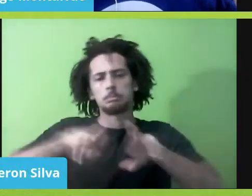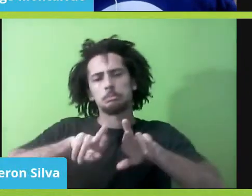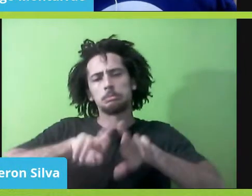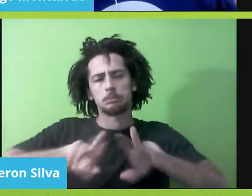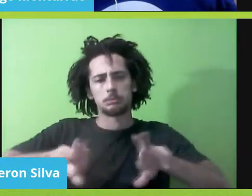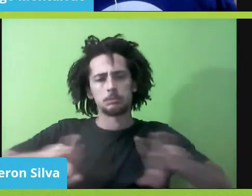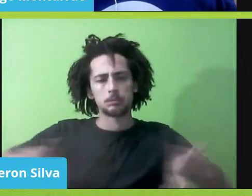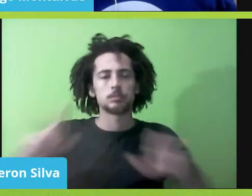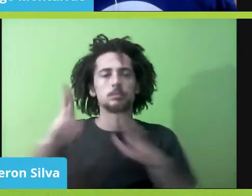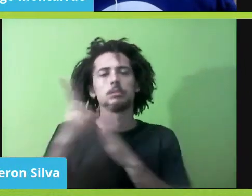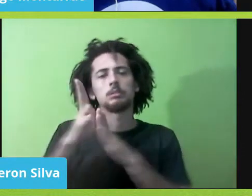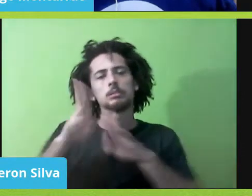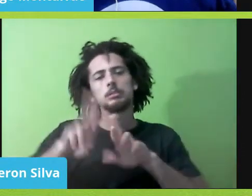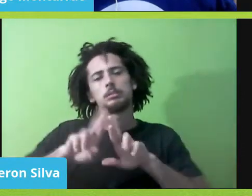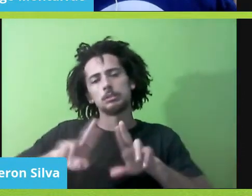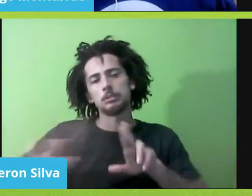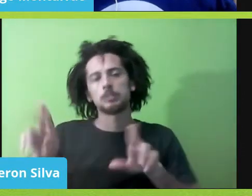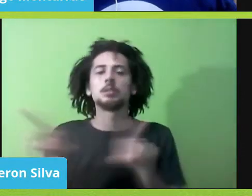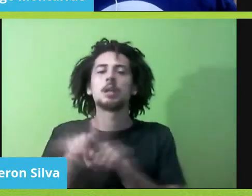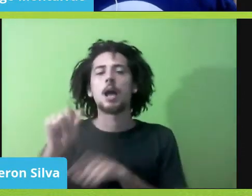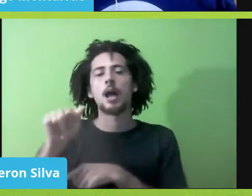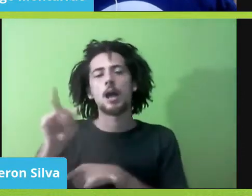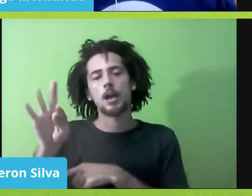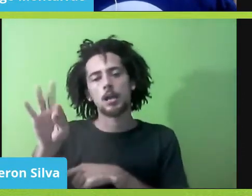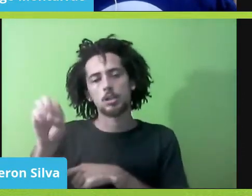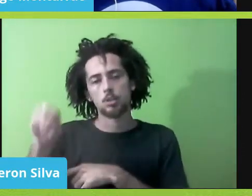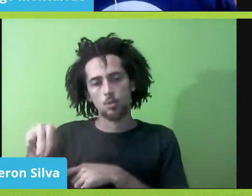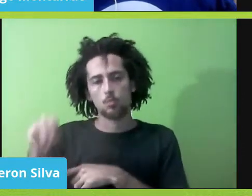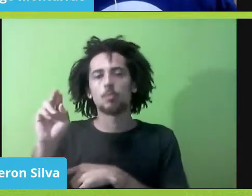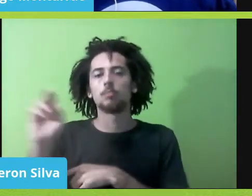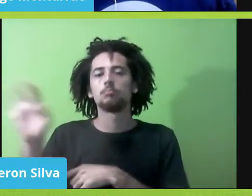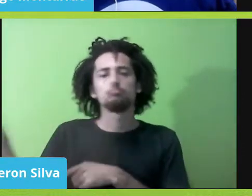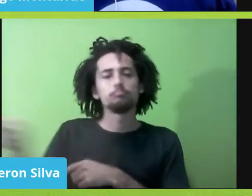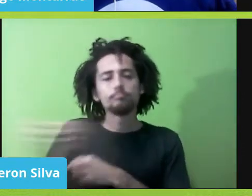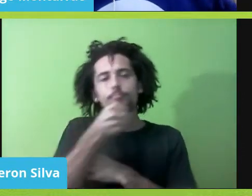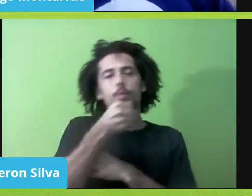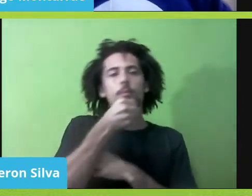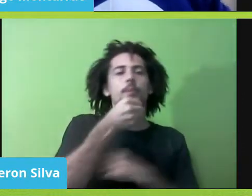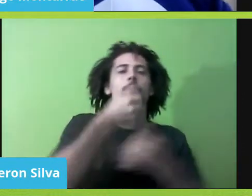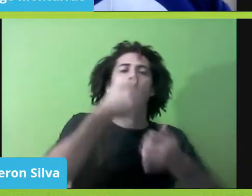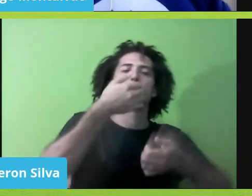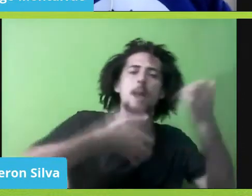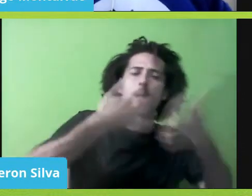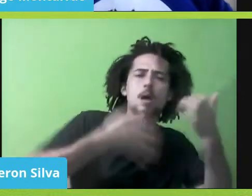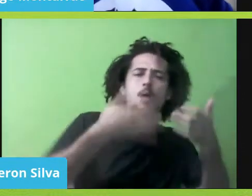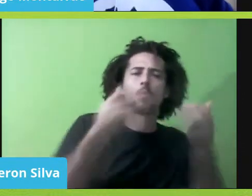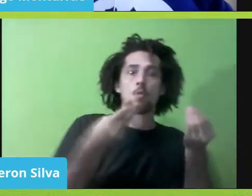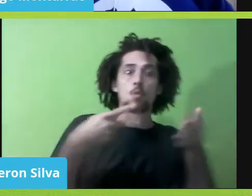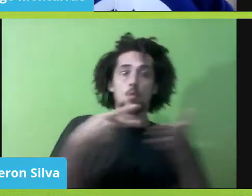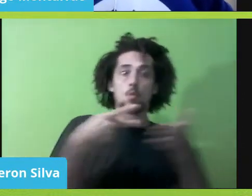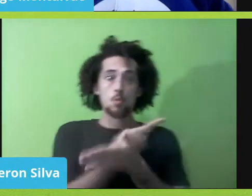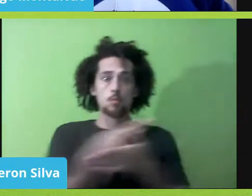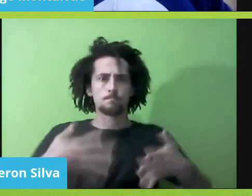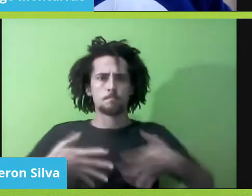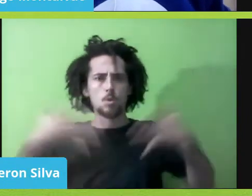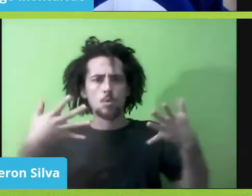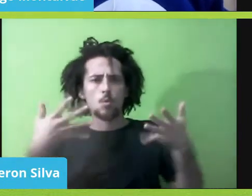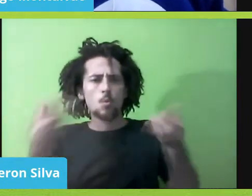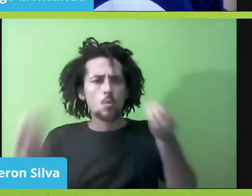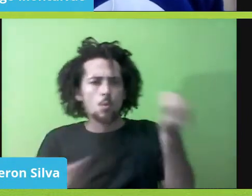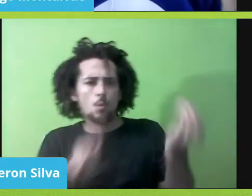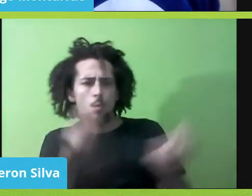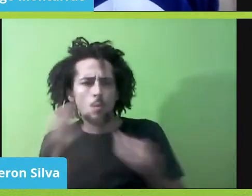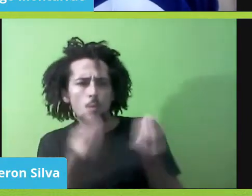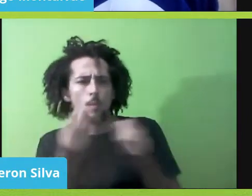Ailton Krenak pega o telefone, o microfone e começa a falar, e aquilo causa um espanto, né, dizendo, mas como? Essas